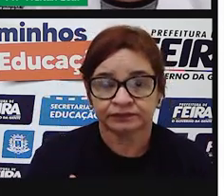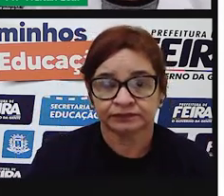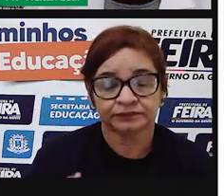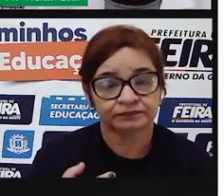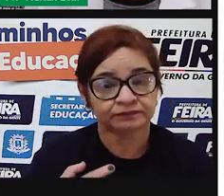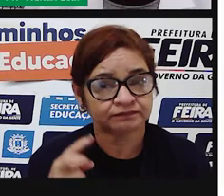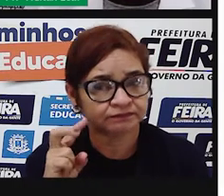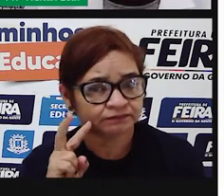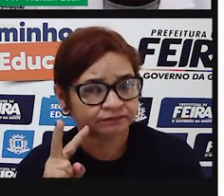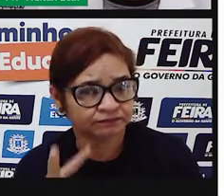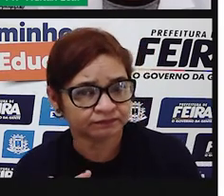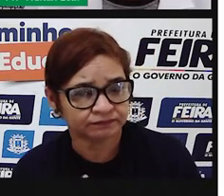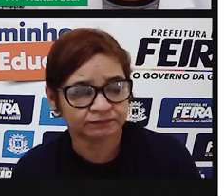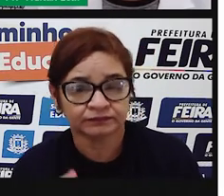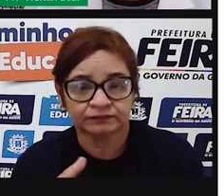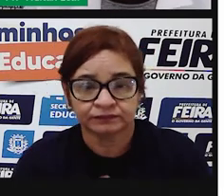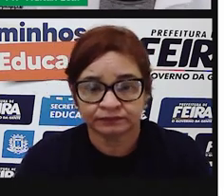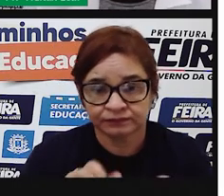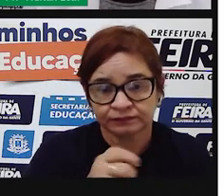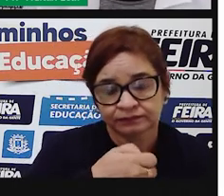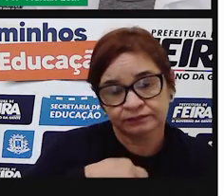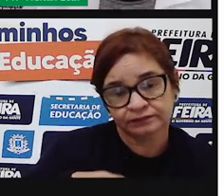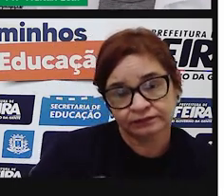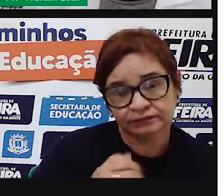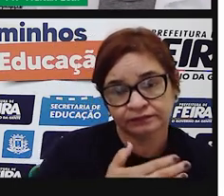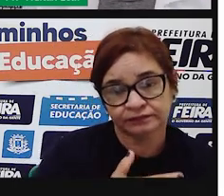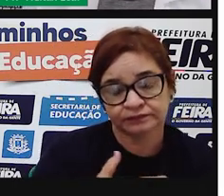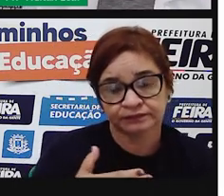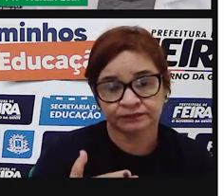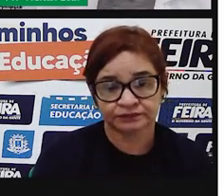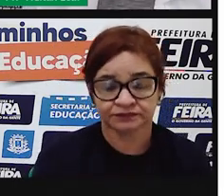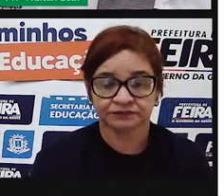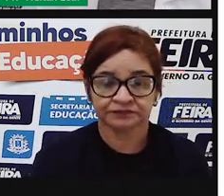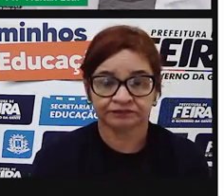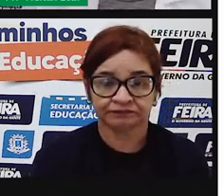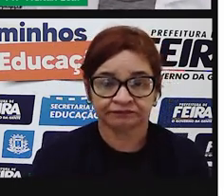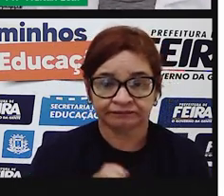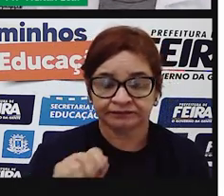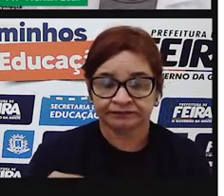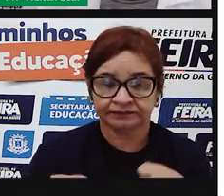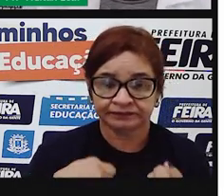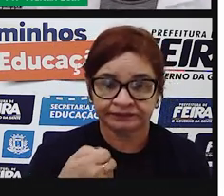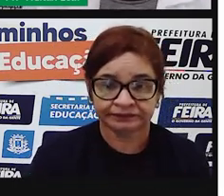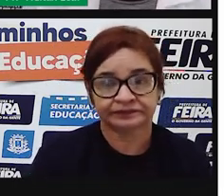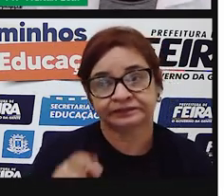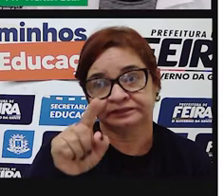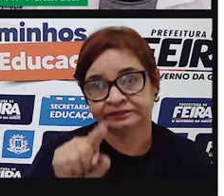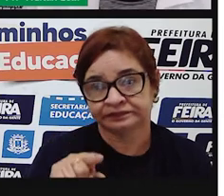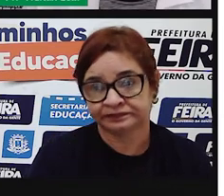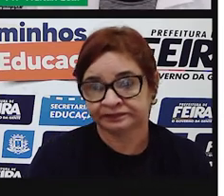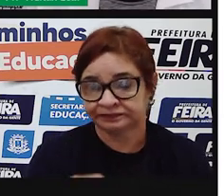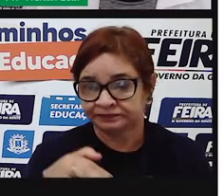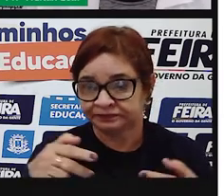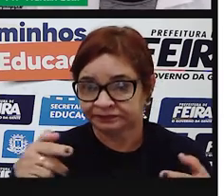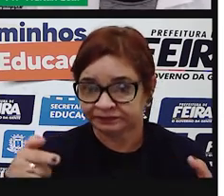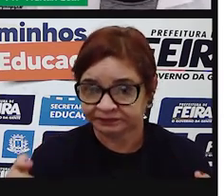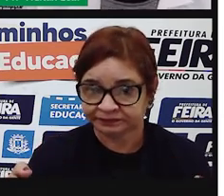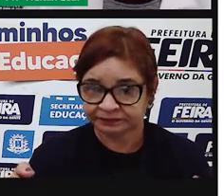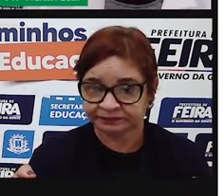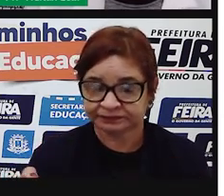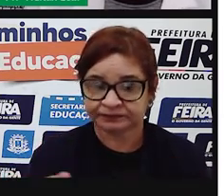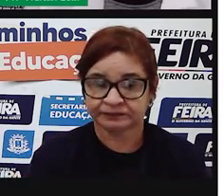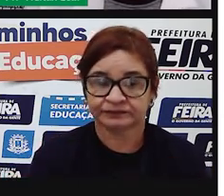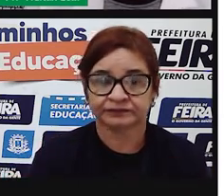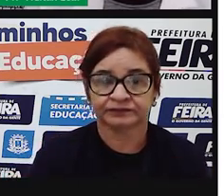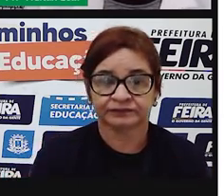ao que se escreve. Vamos continuar com a aula, lembrando que os sinais de pontuação que